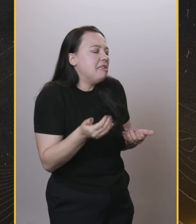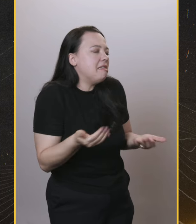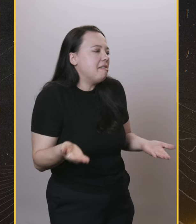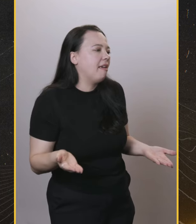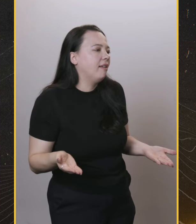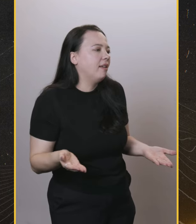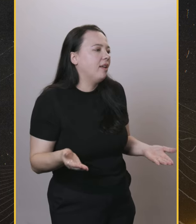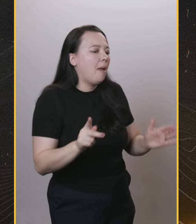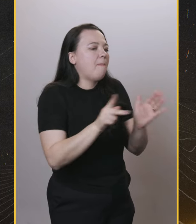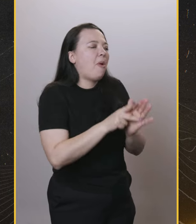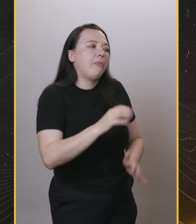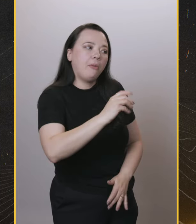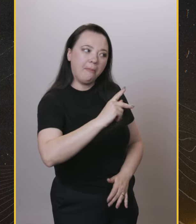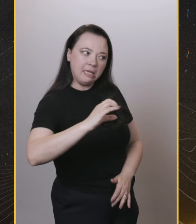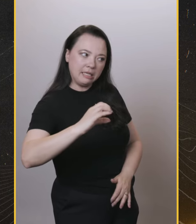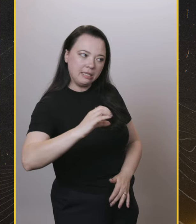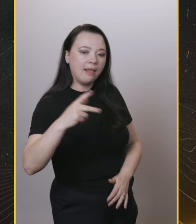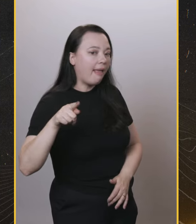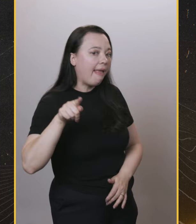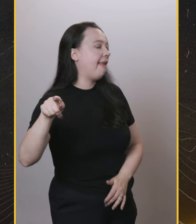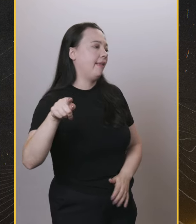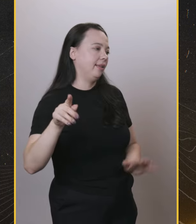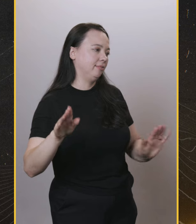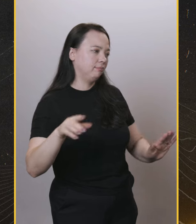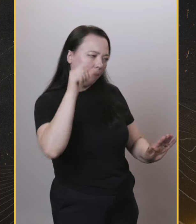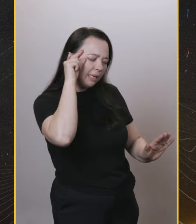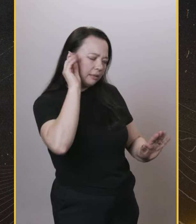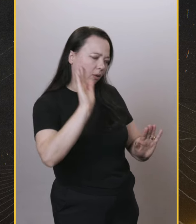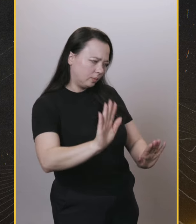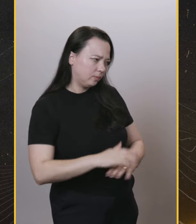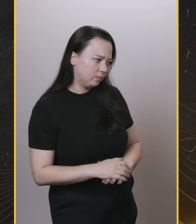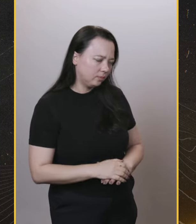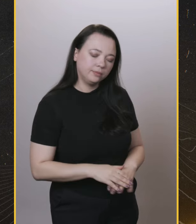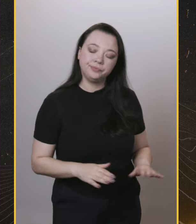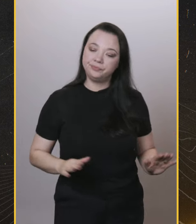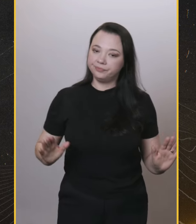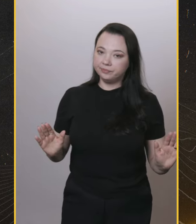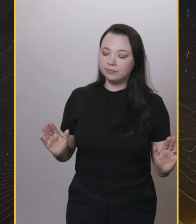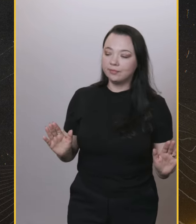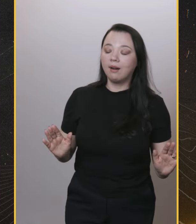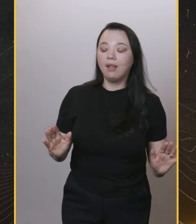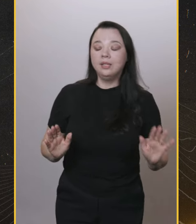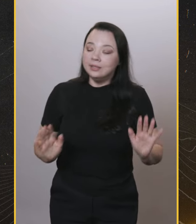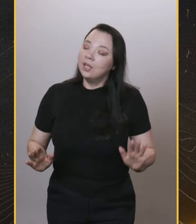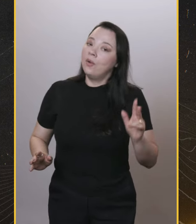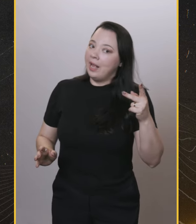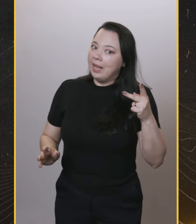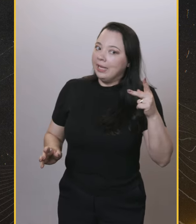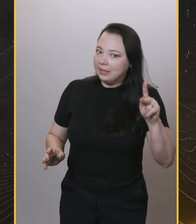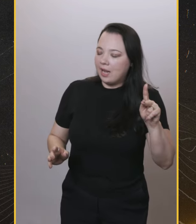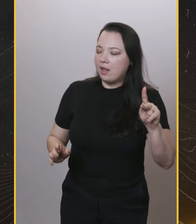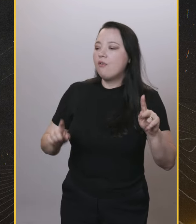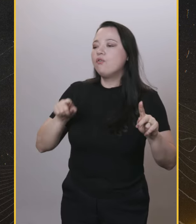falar sobre isso já, já. PCC é ele. Mas como é que é pra você? A tchutchuca do PCC é ele. Mas como é que é pra você o lance